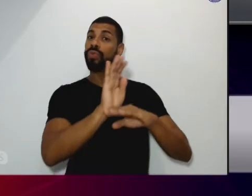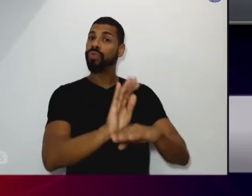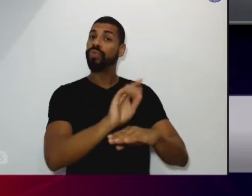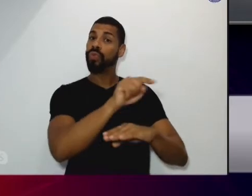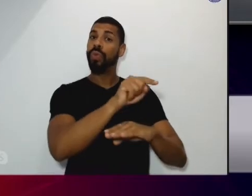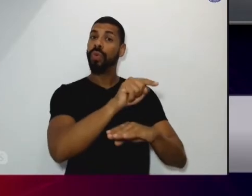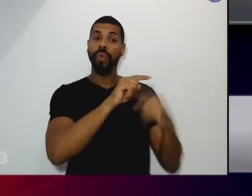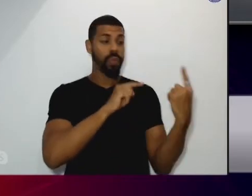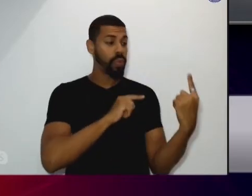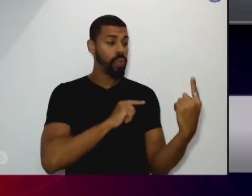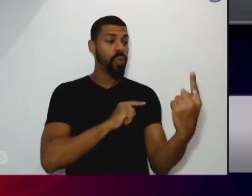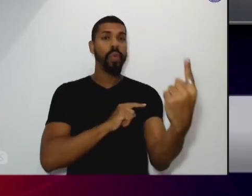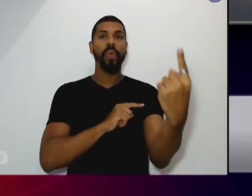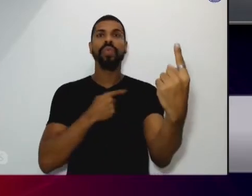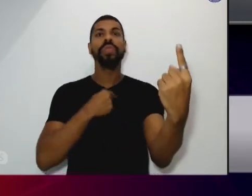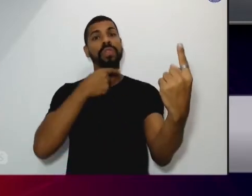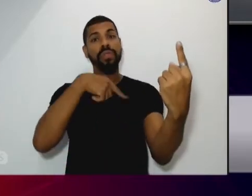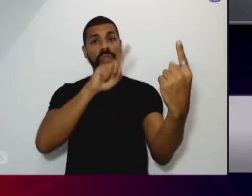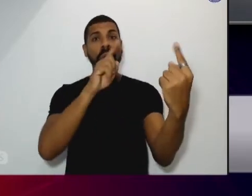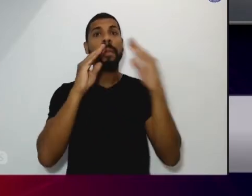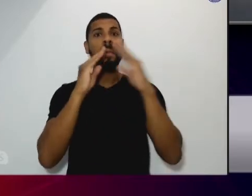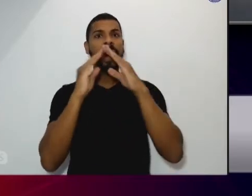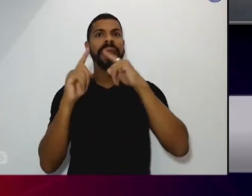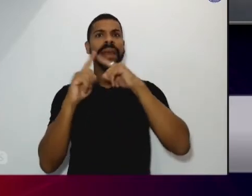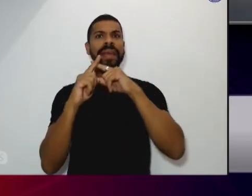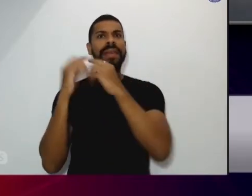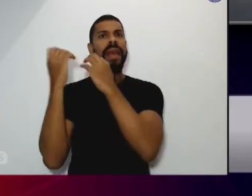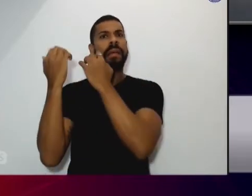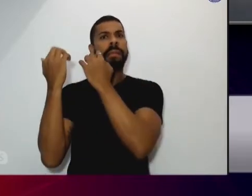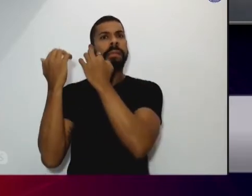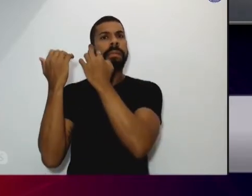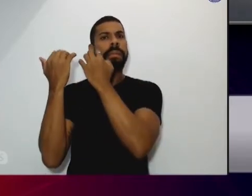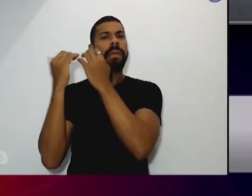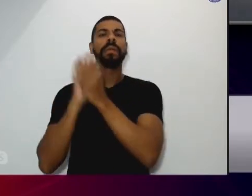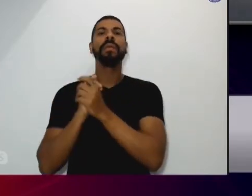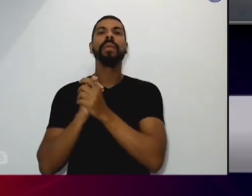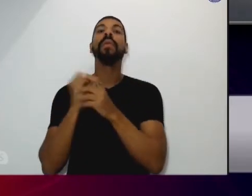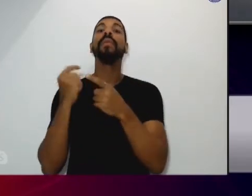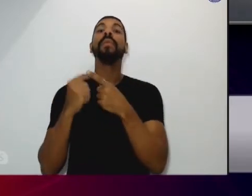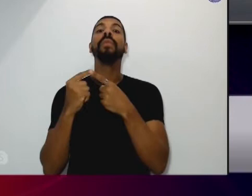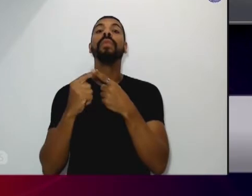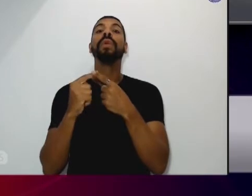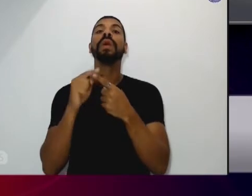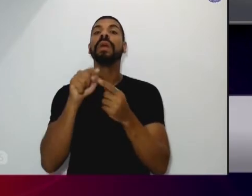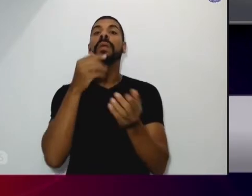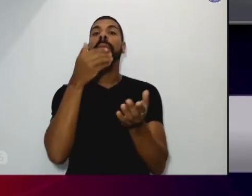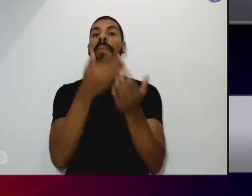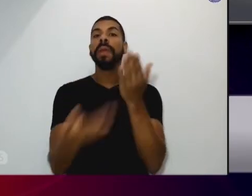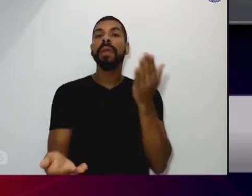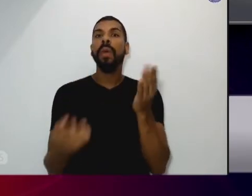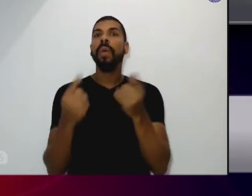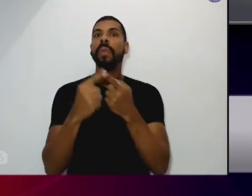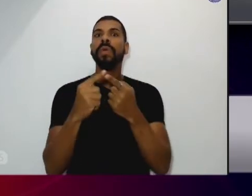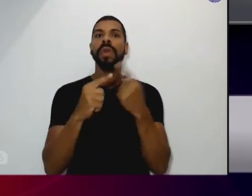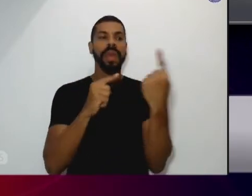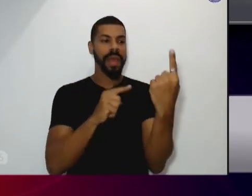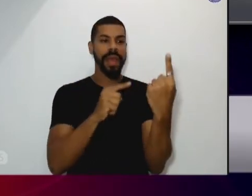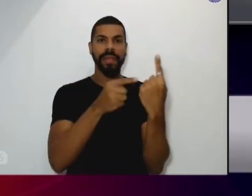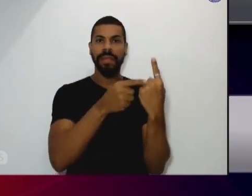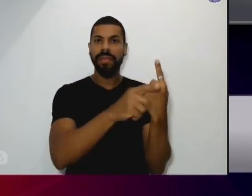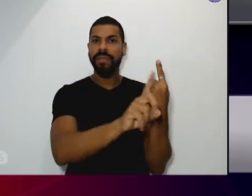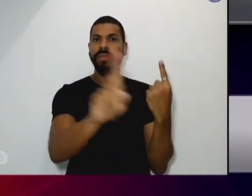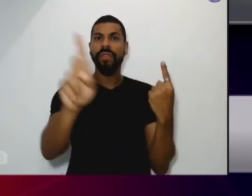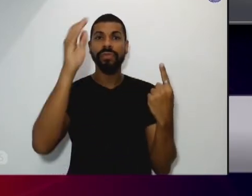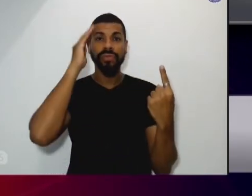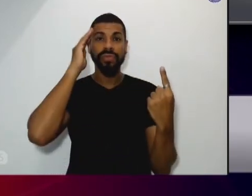cantar louvar adorar e pregar anulou tudo a ação dele porque não ajudou o cara que estava caído então Jesus